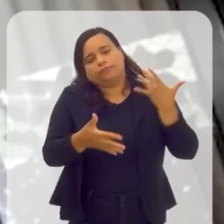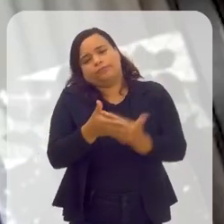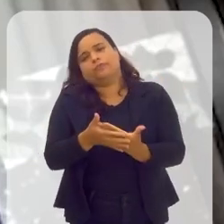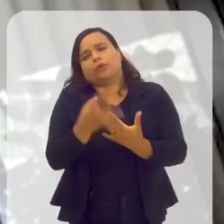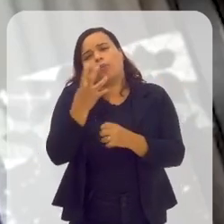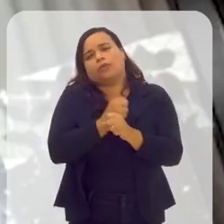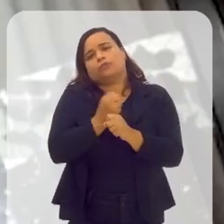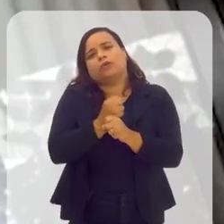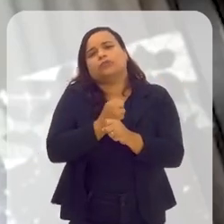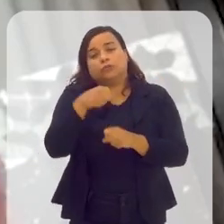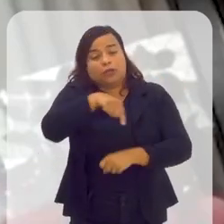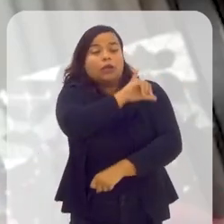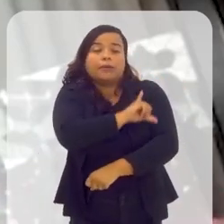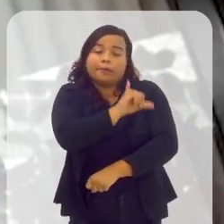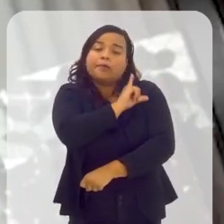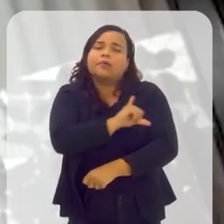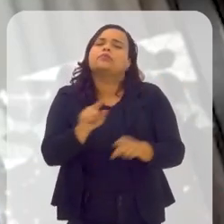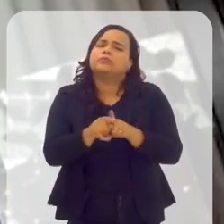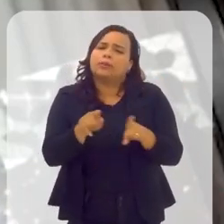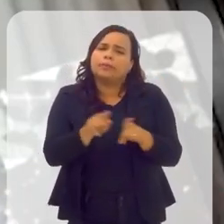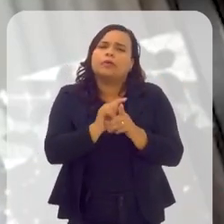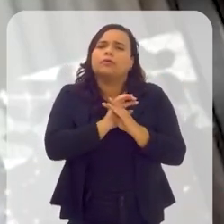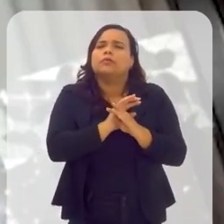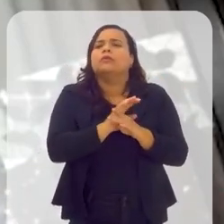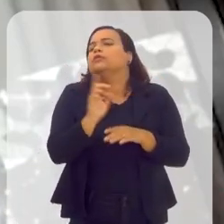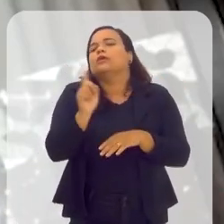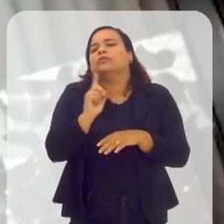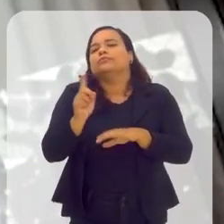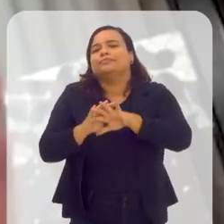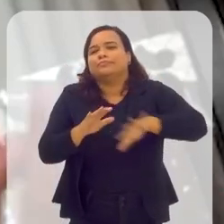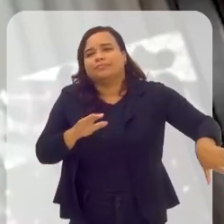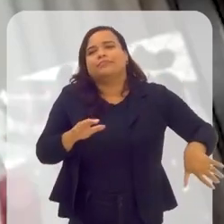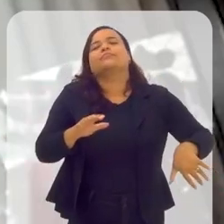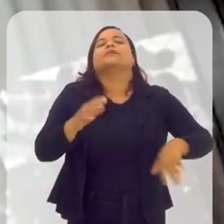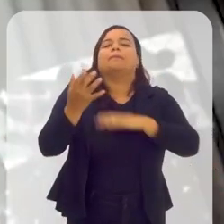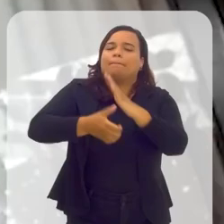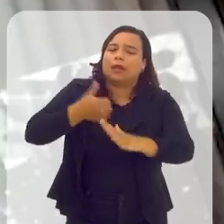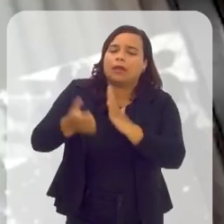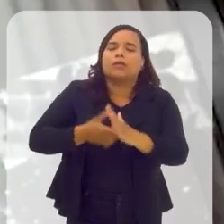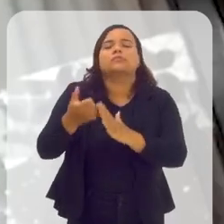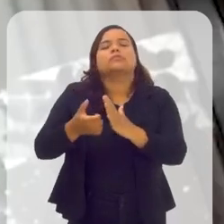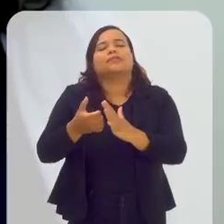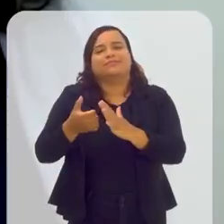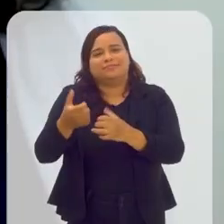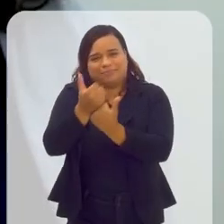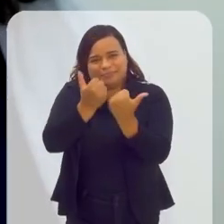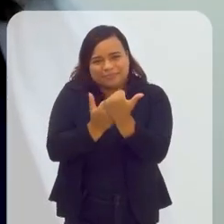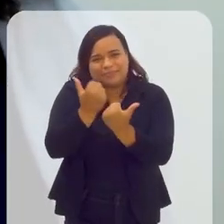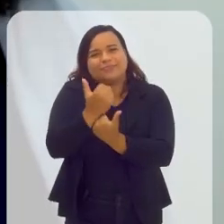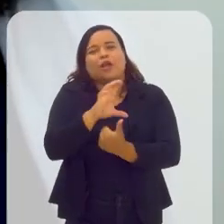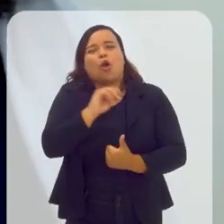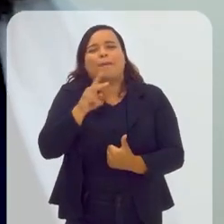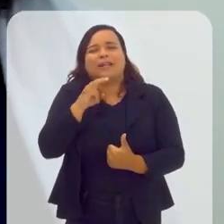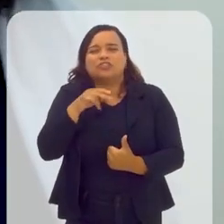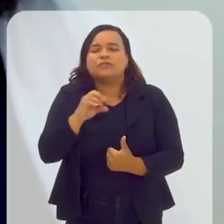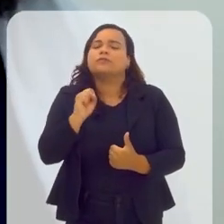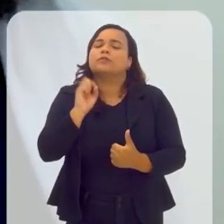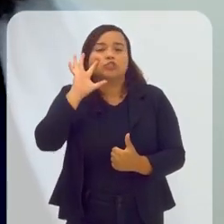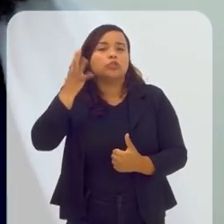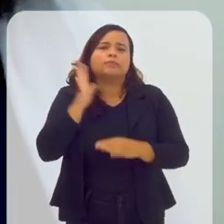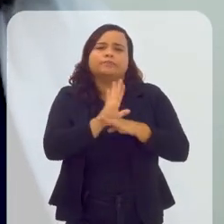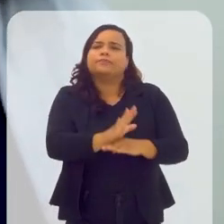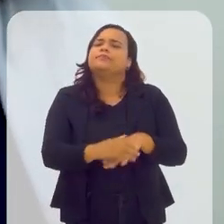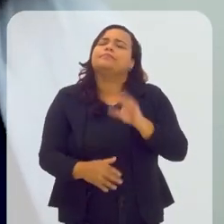quatro anos, colocando o de Janeiro como uma solução, o Rio de Janeiro, o cooperativismo como uma solução para o Estado do Rio Janeiro. O senhor citou um dado interessante,